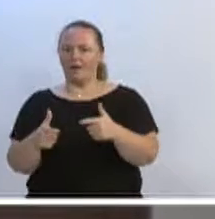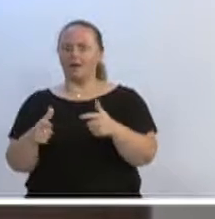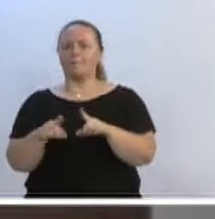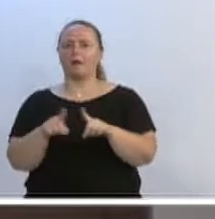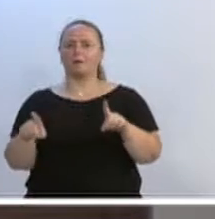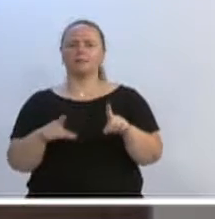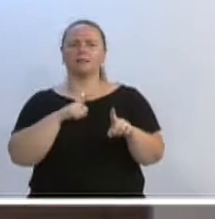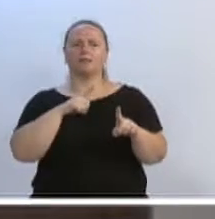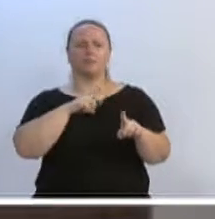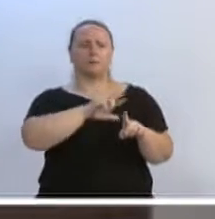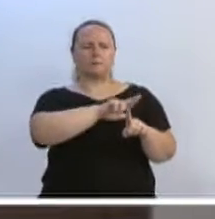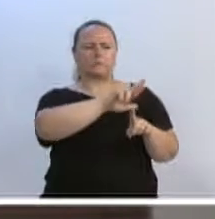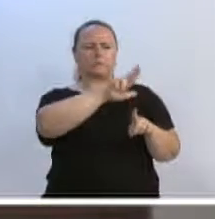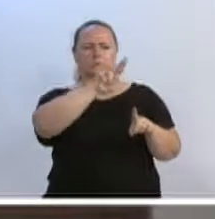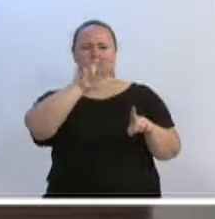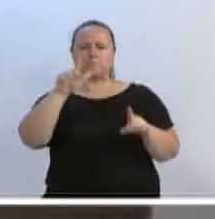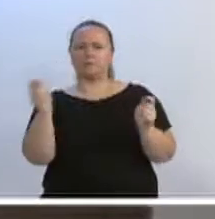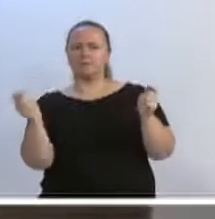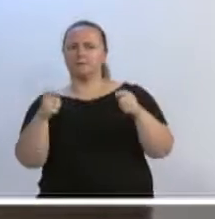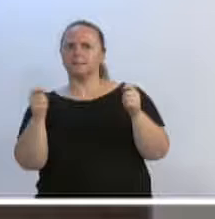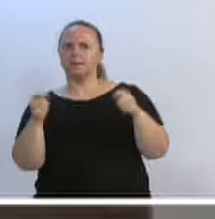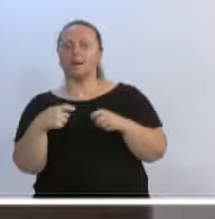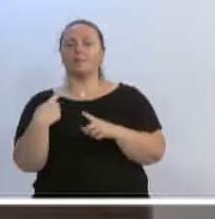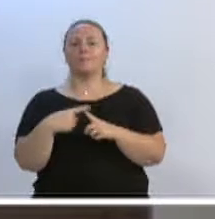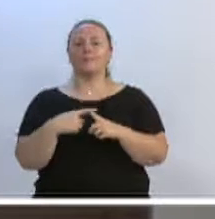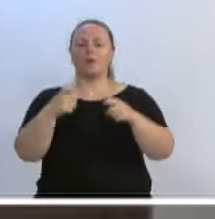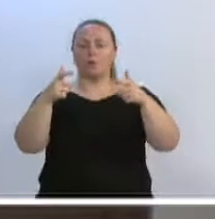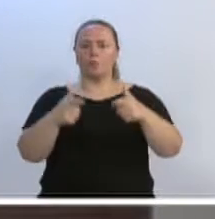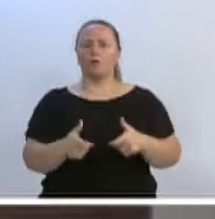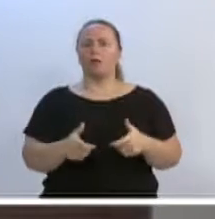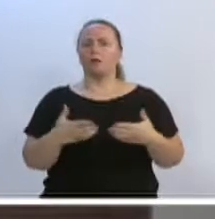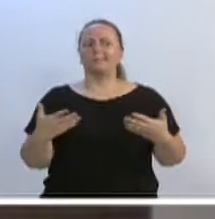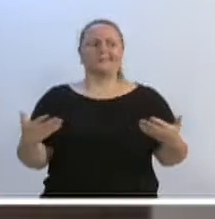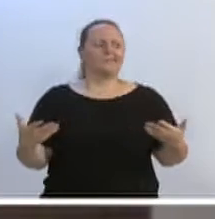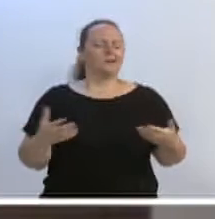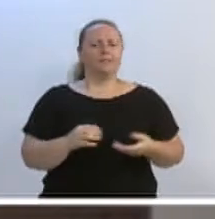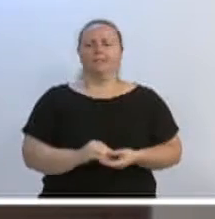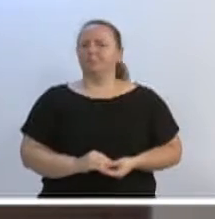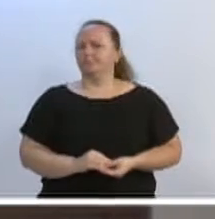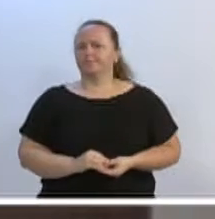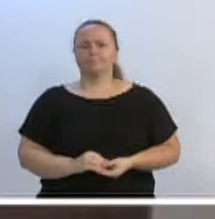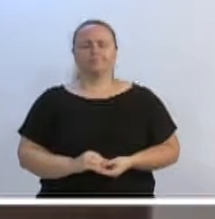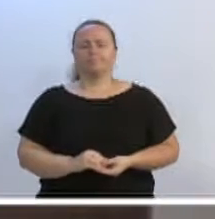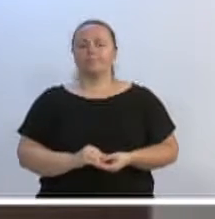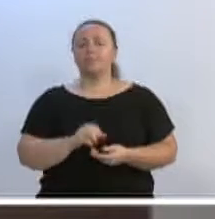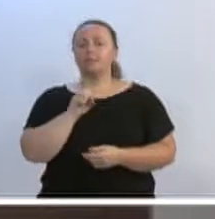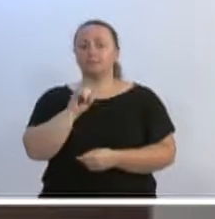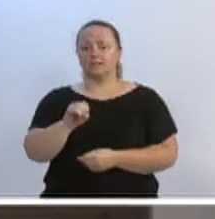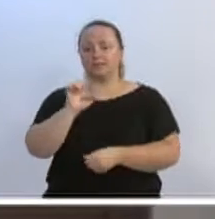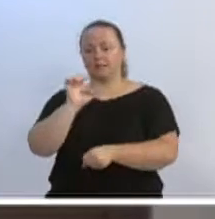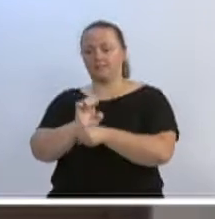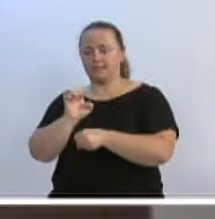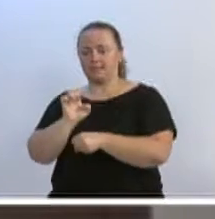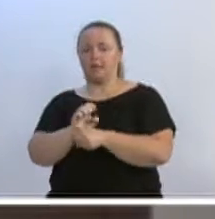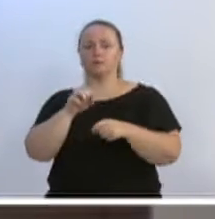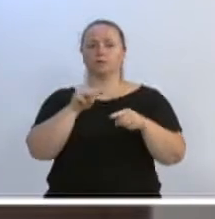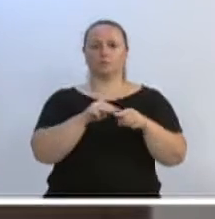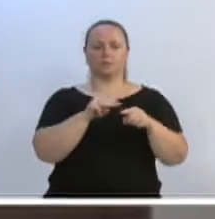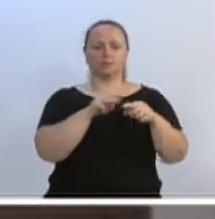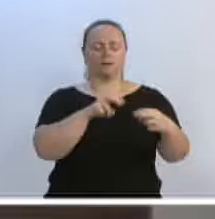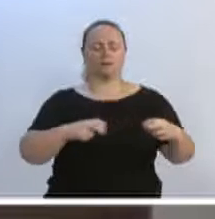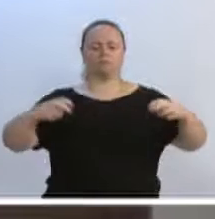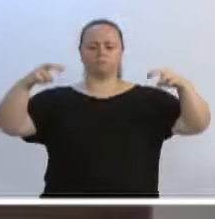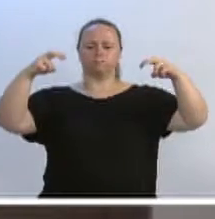mas em várias outras escolas, com a capacidade de ociosos, uma parceria, de novo, quando dois entes, município e Estado, sentam e